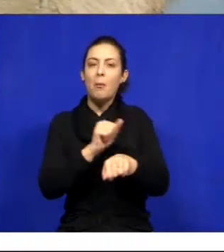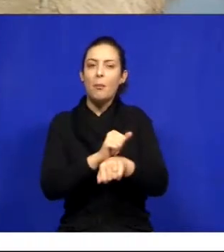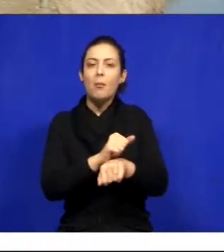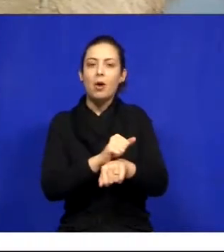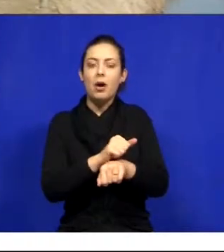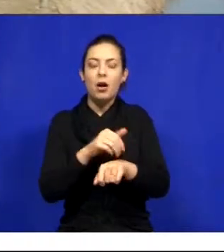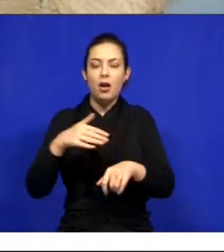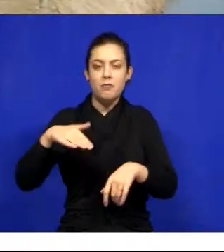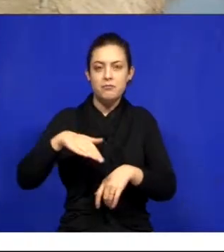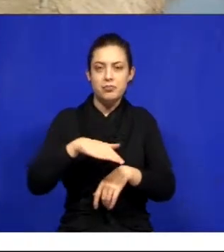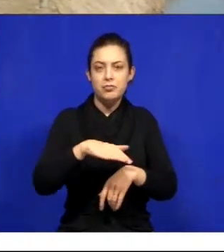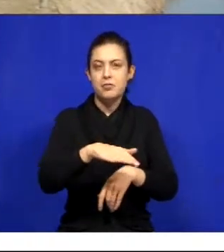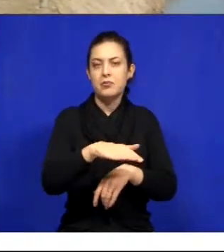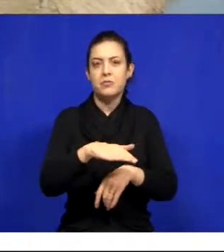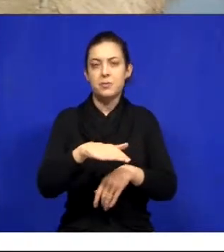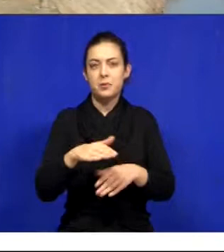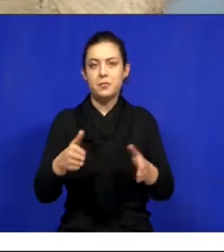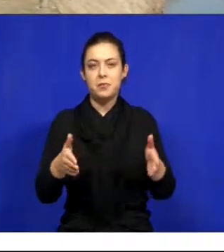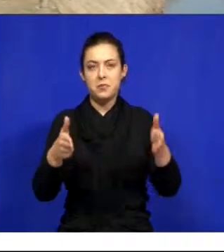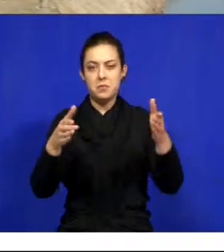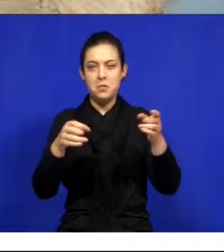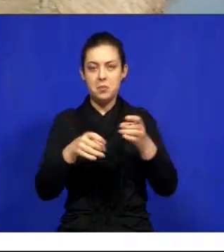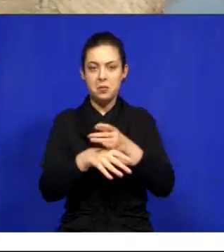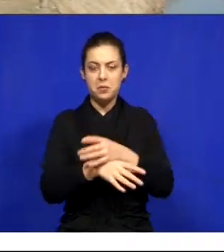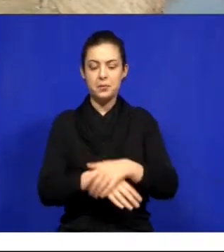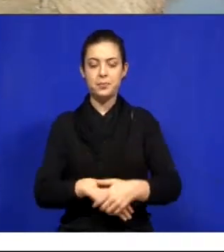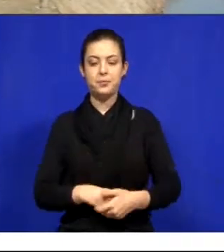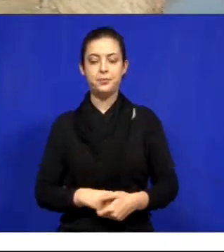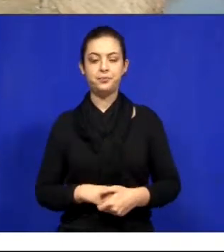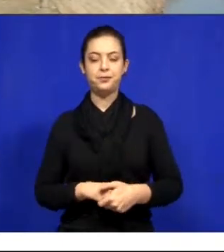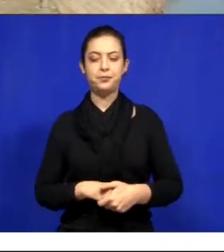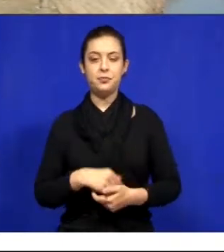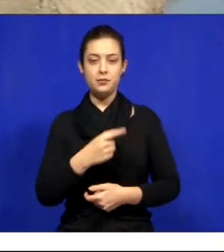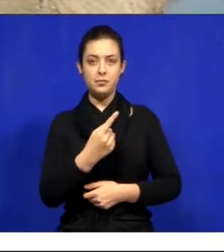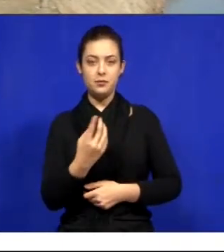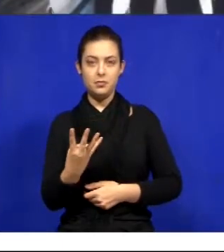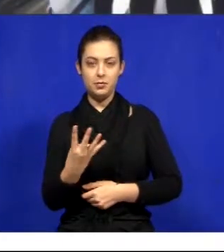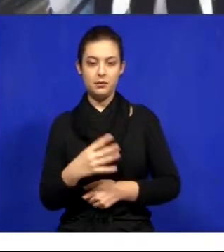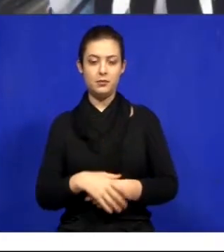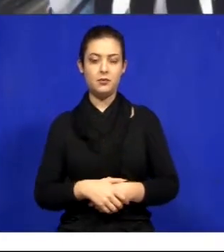entrar nas vagens mais. A foto 14.